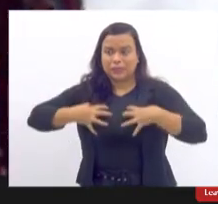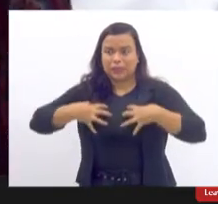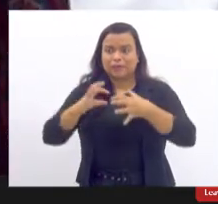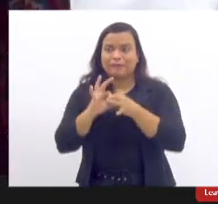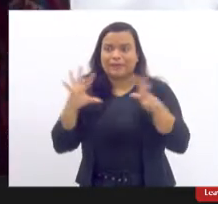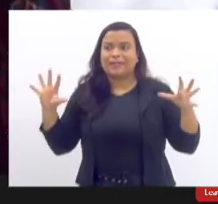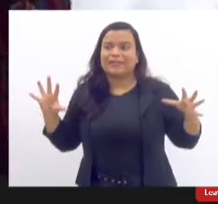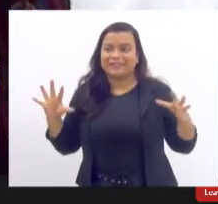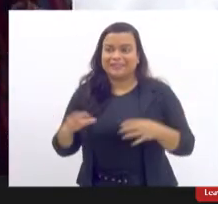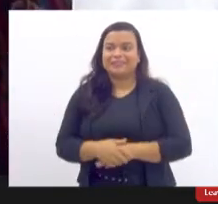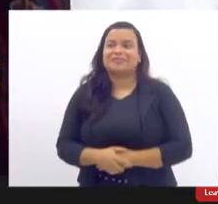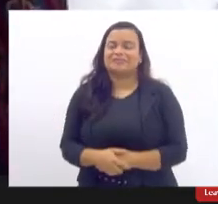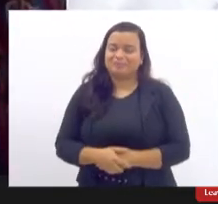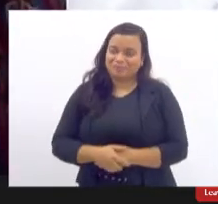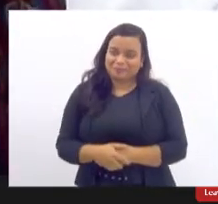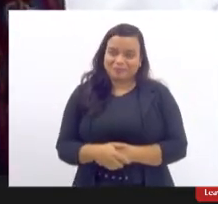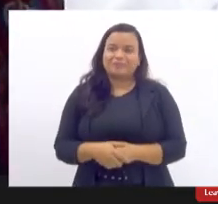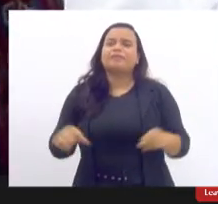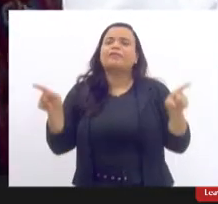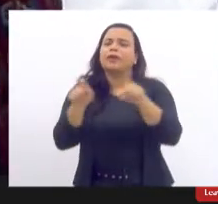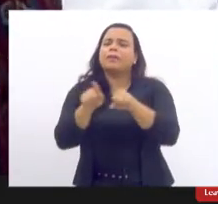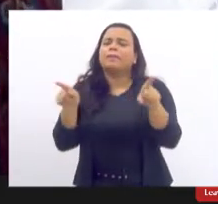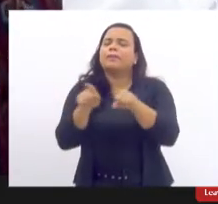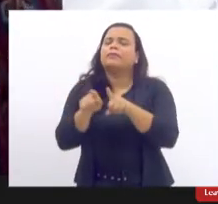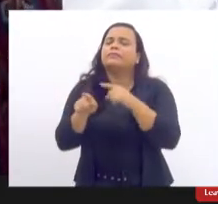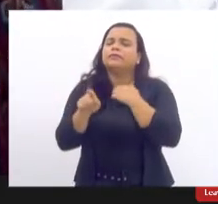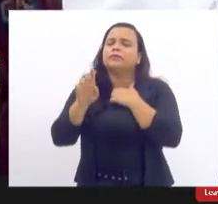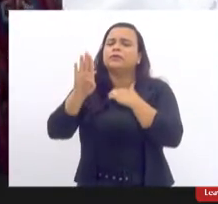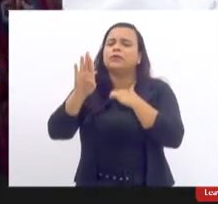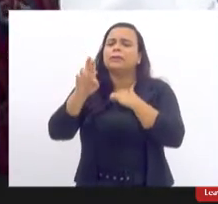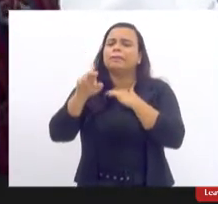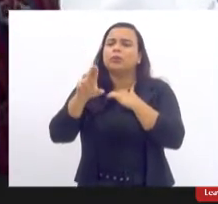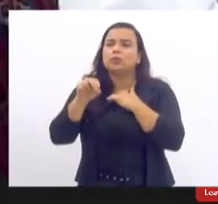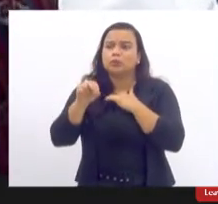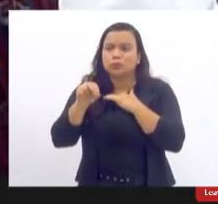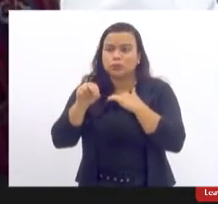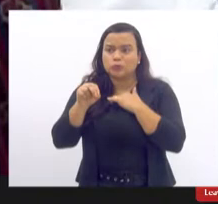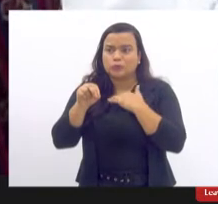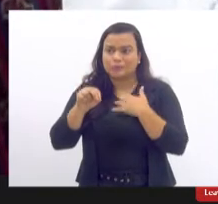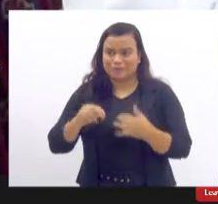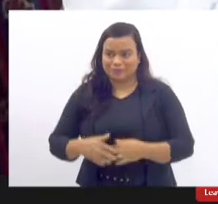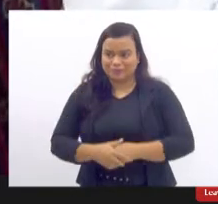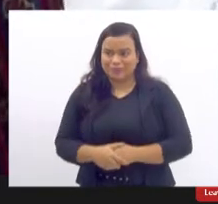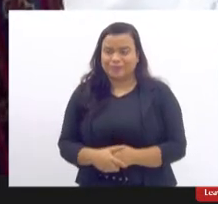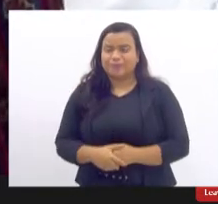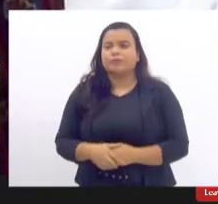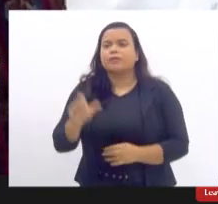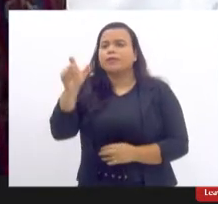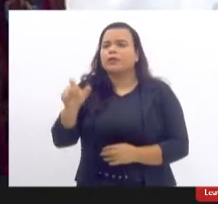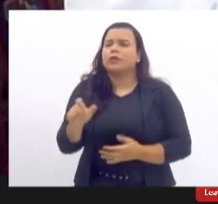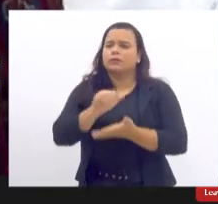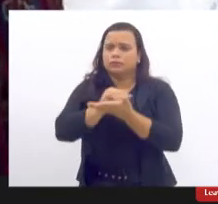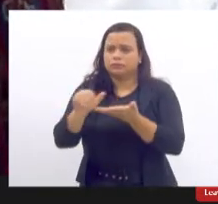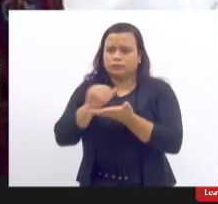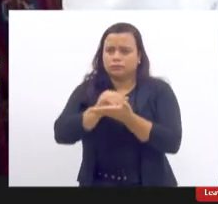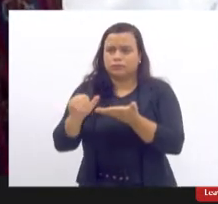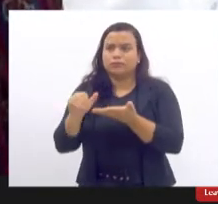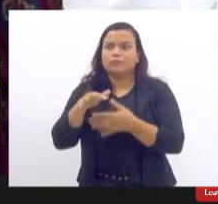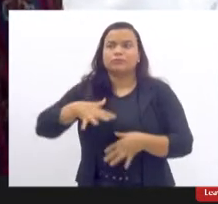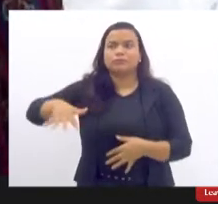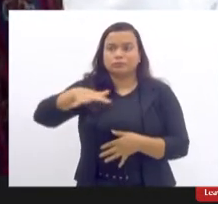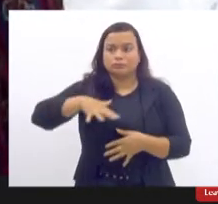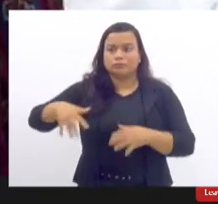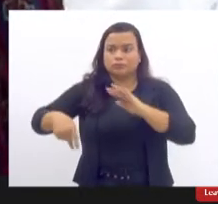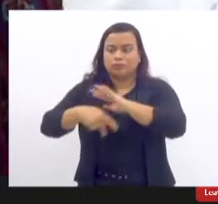Aqui, temos o Bruno Arkenoff, é secretário-geral da